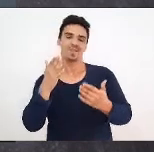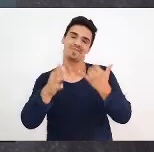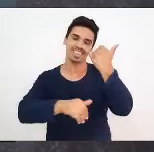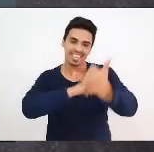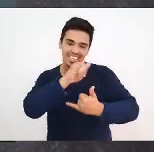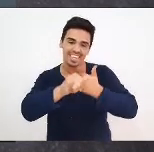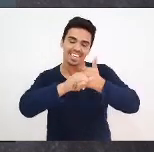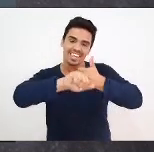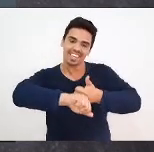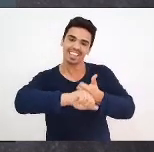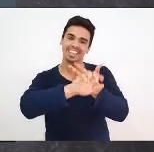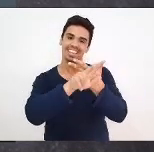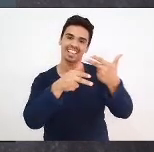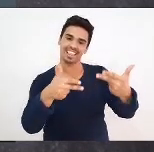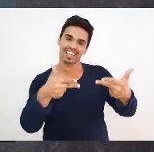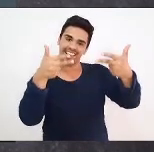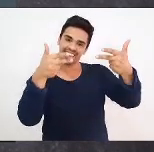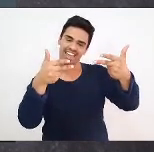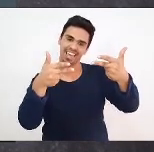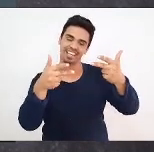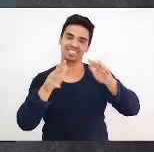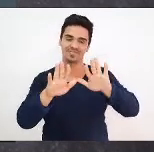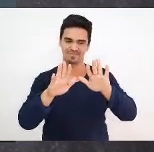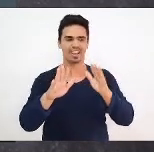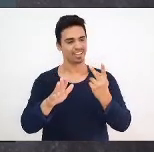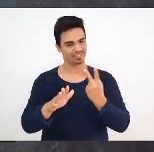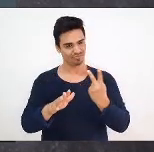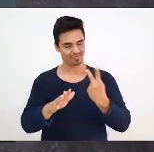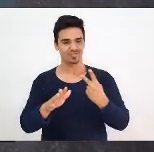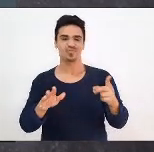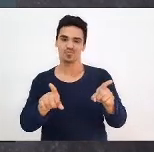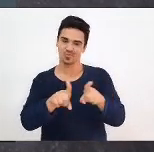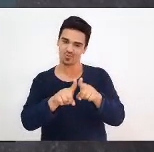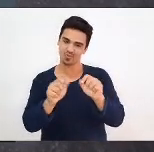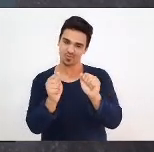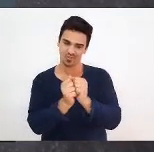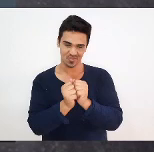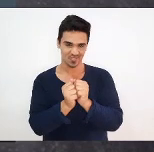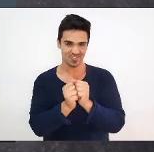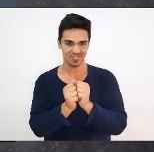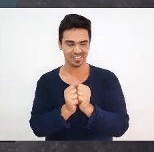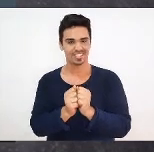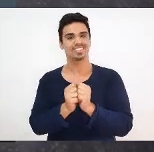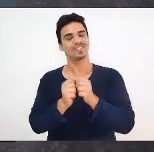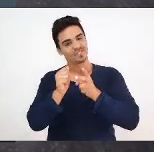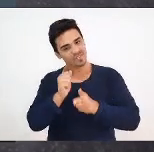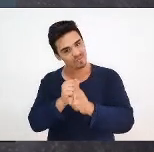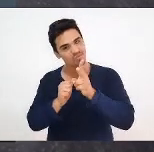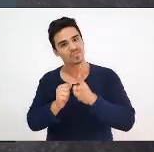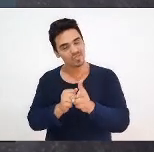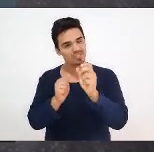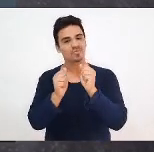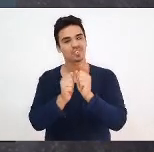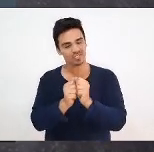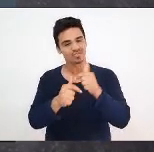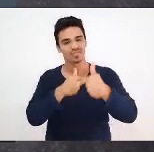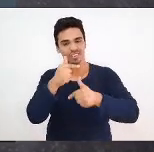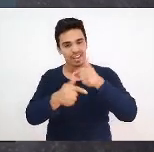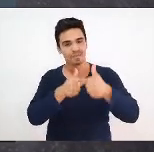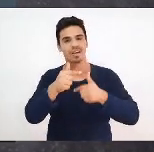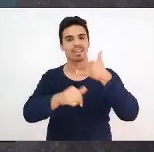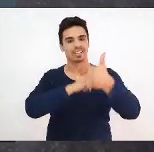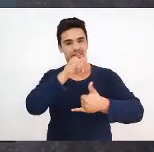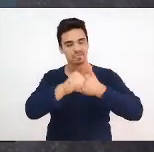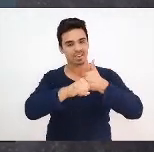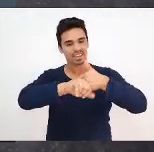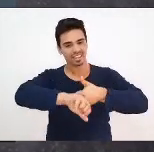juntas, e estaremos juntas, continuaremos neste percurso, como colegas, como